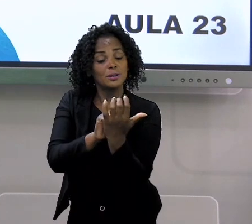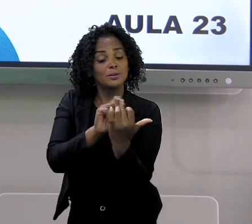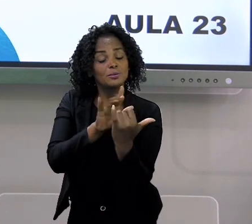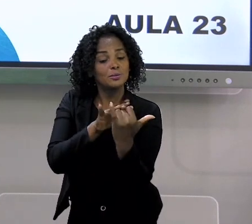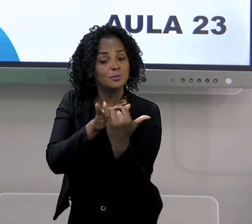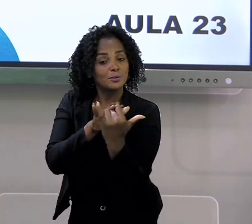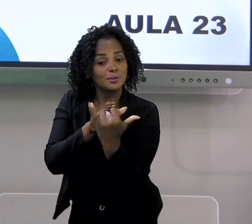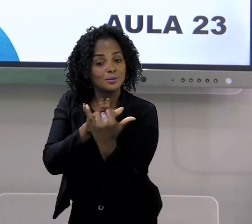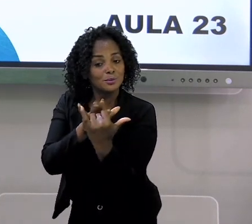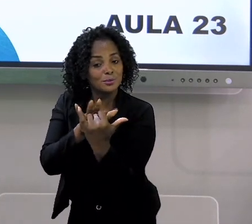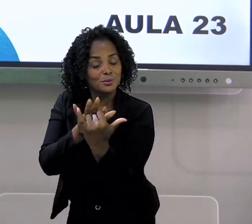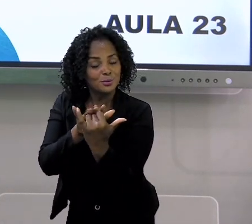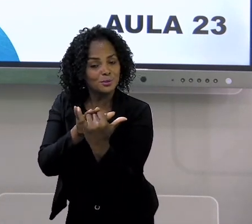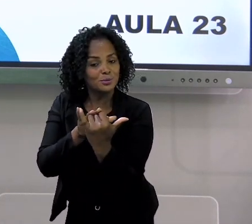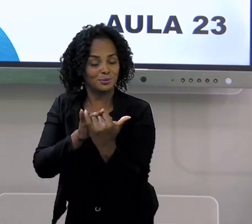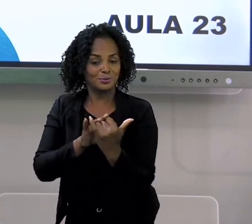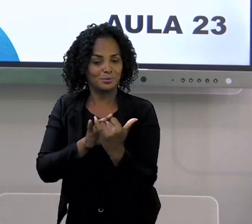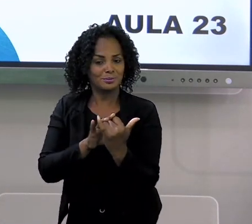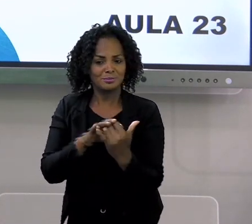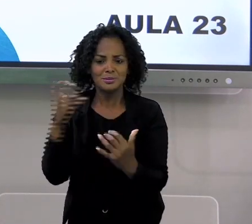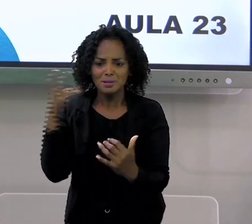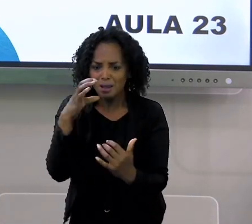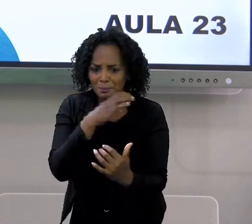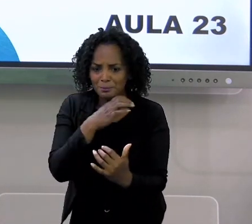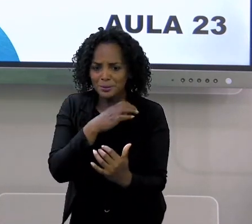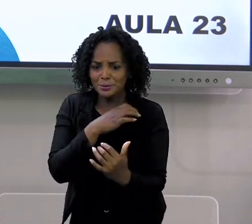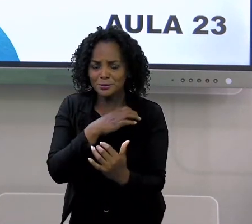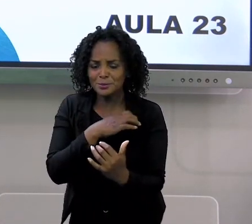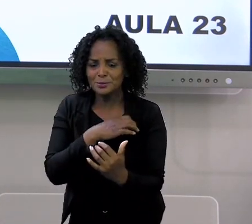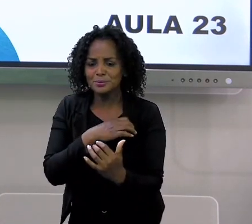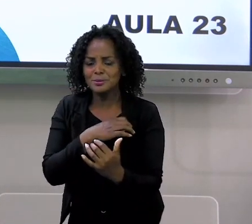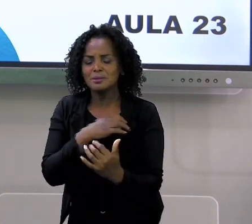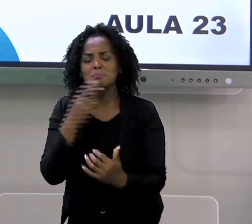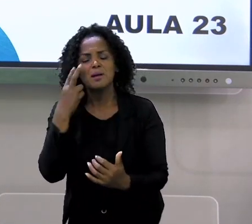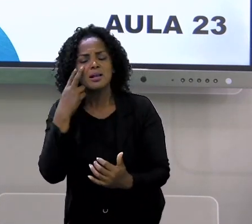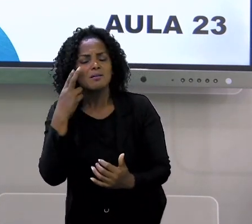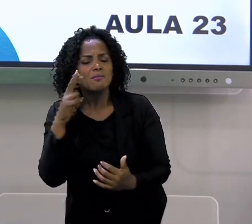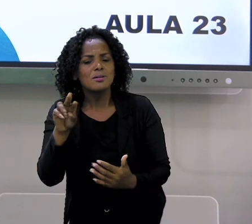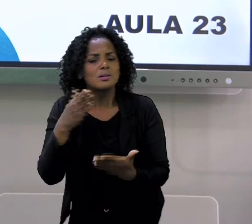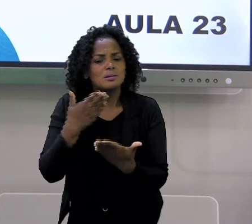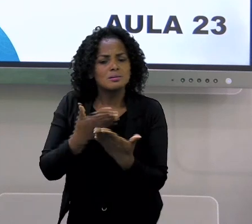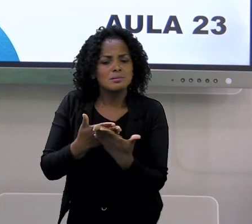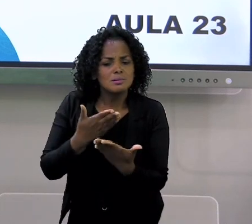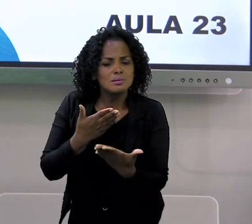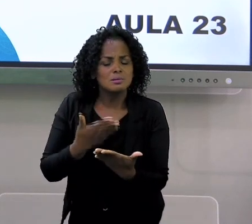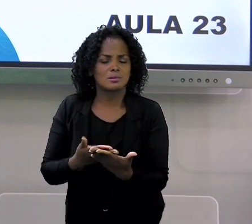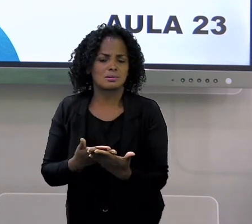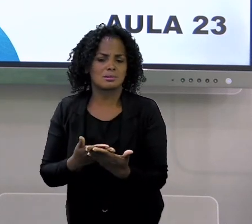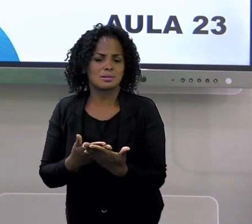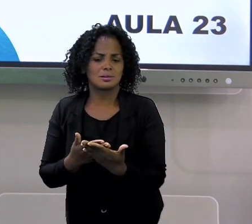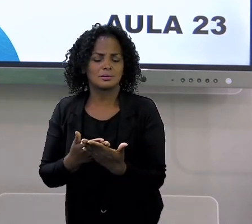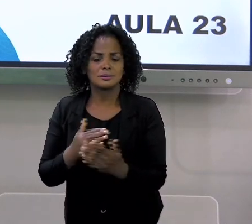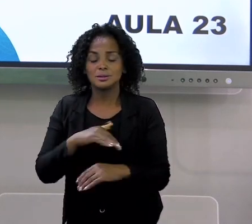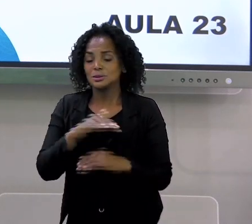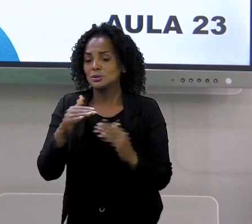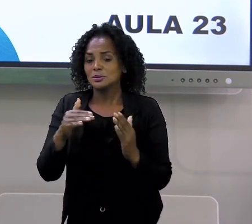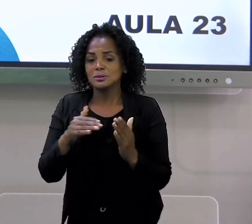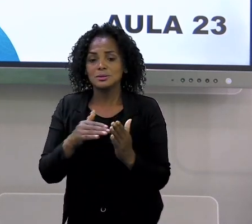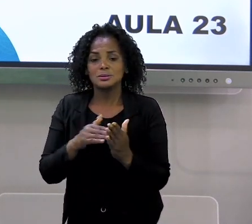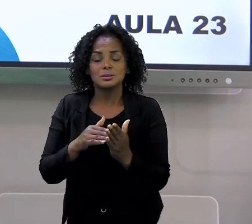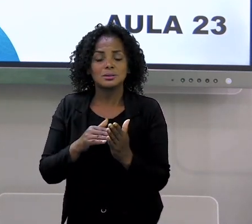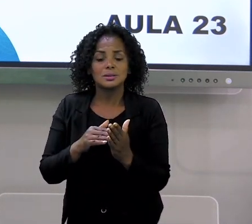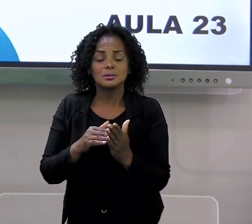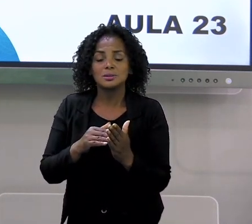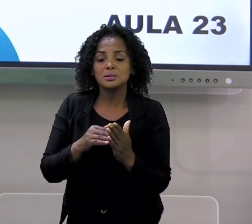perdendo, gente? Venha logo se inscrever para rever todas as nossas aulas, todas as nossas